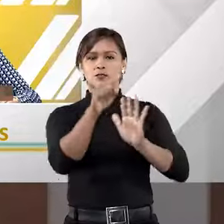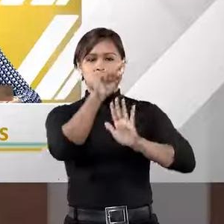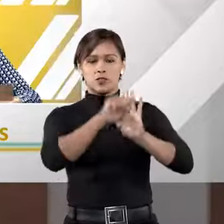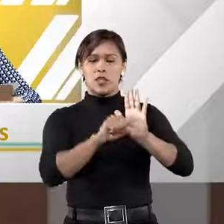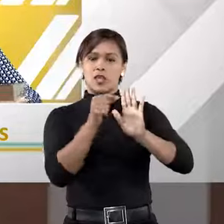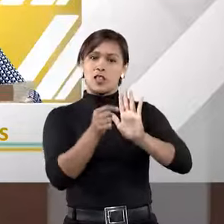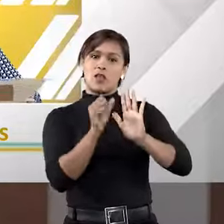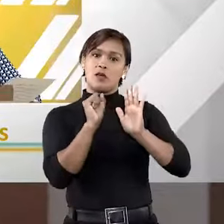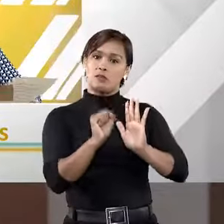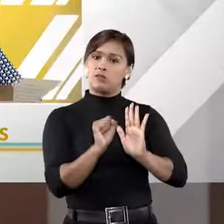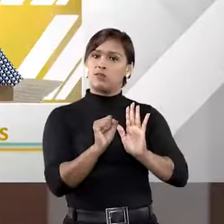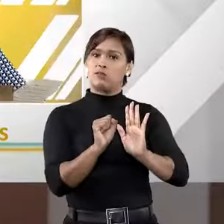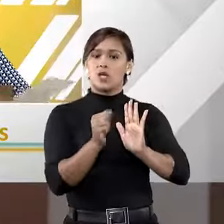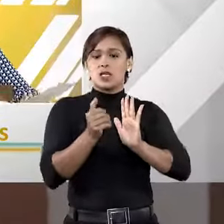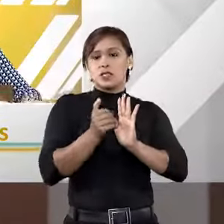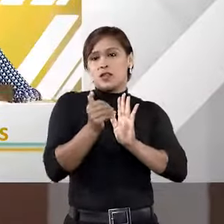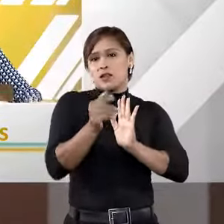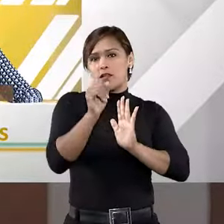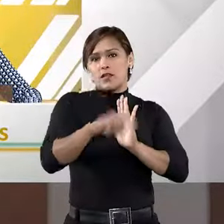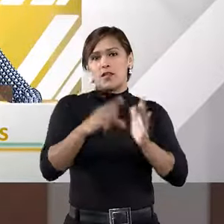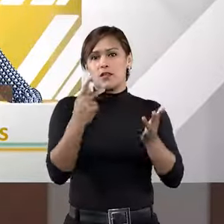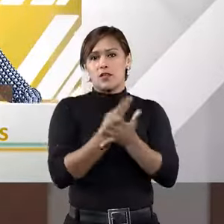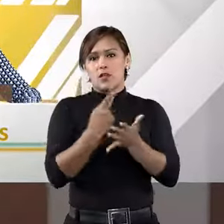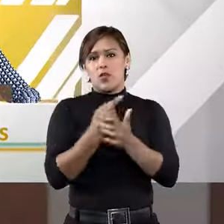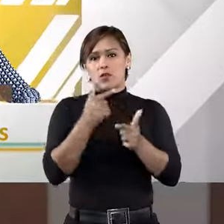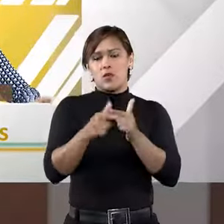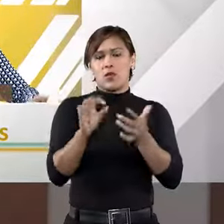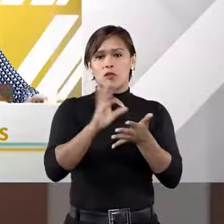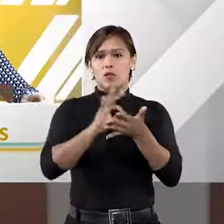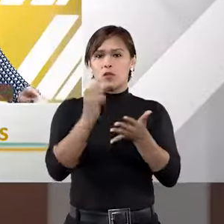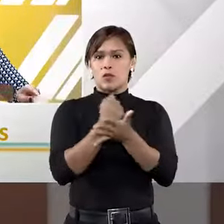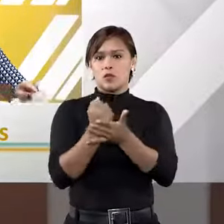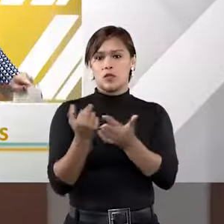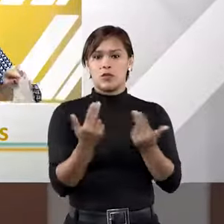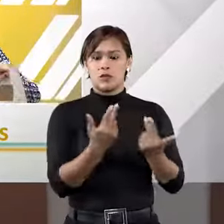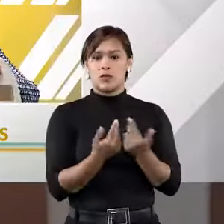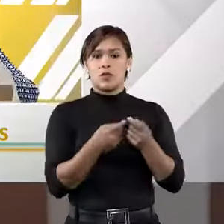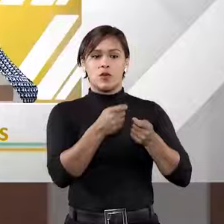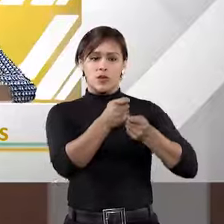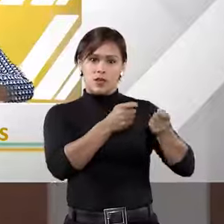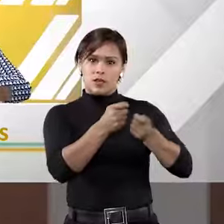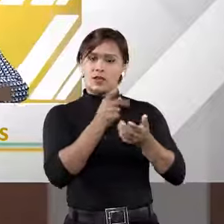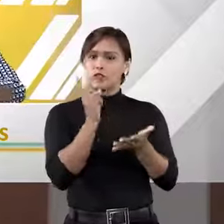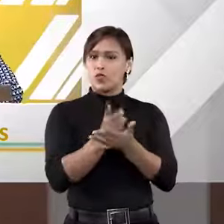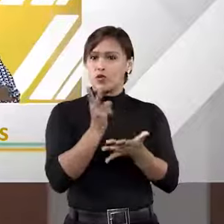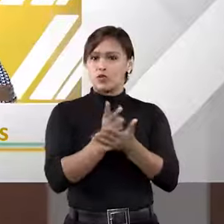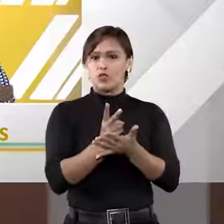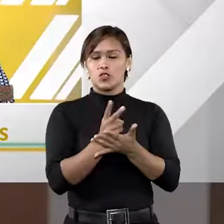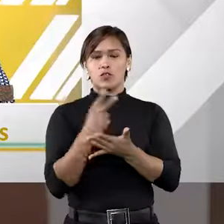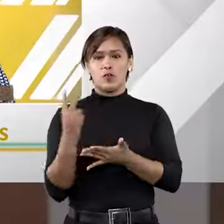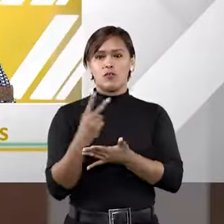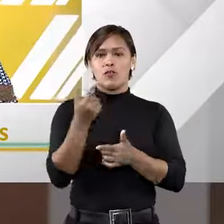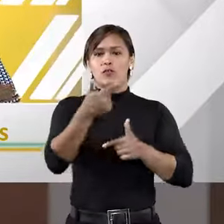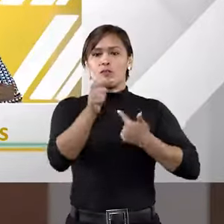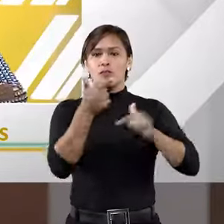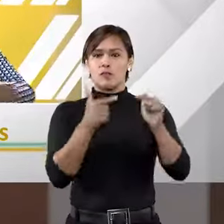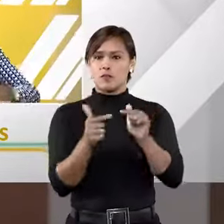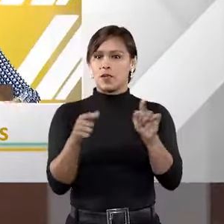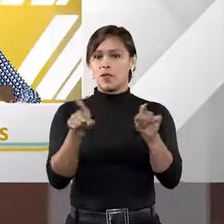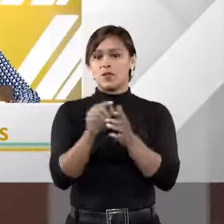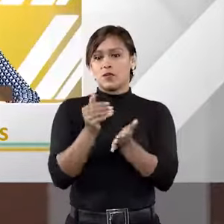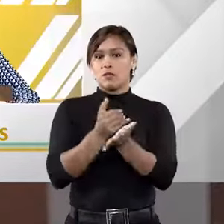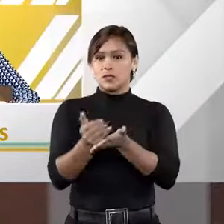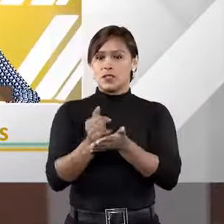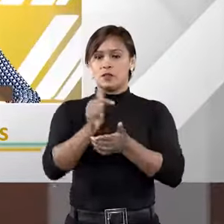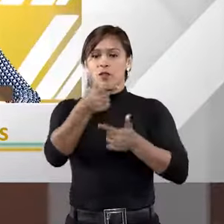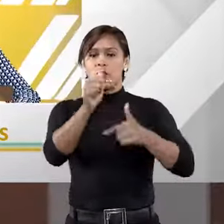Exatamente. Podem existir centenas de litígios decorrentes do mesmo contrato. E acho que a convenção arbitral continua lá valendo para outros, em princípio,